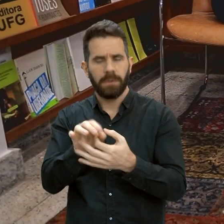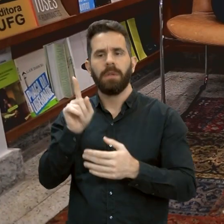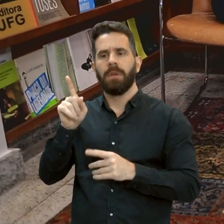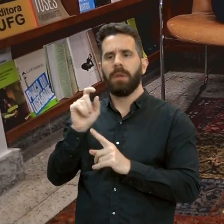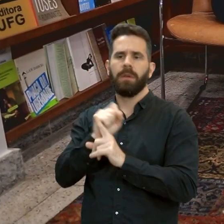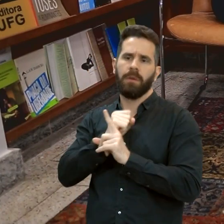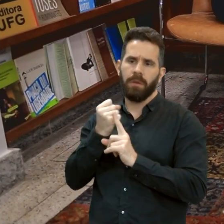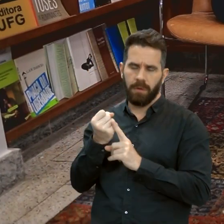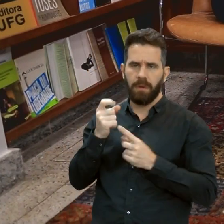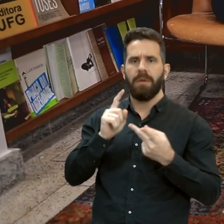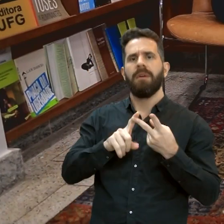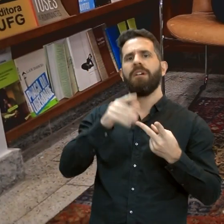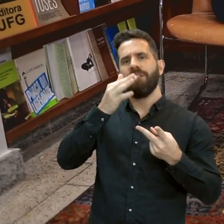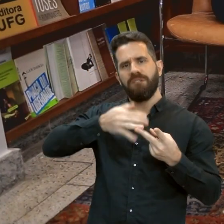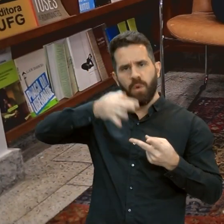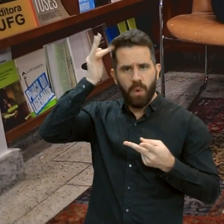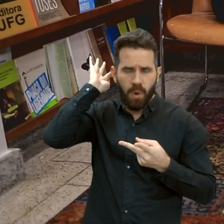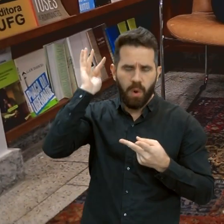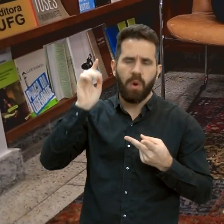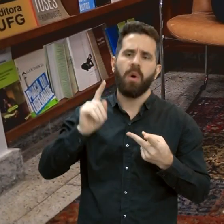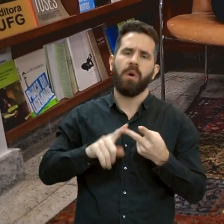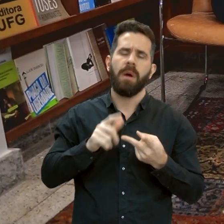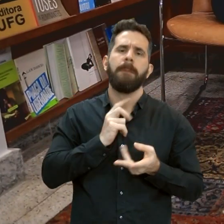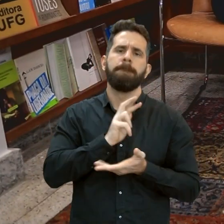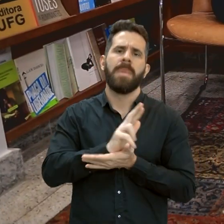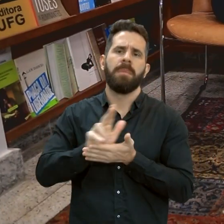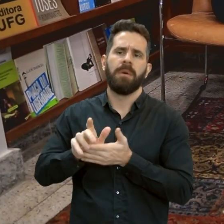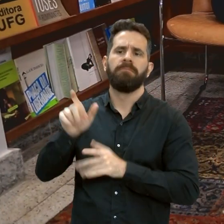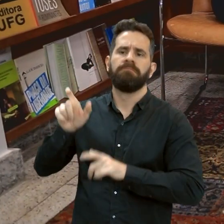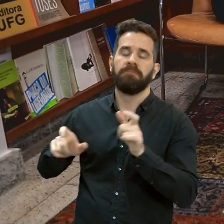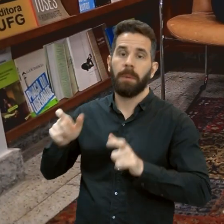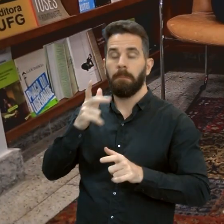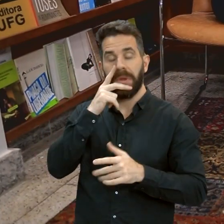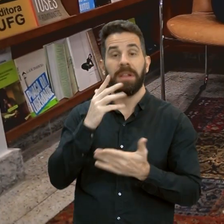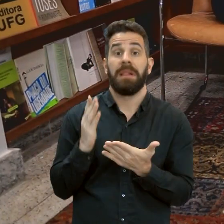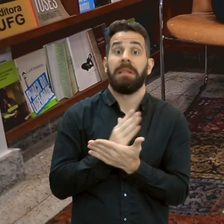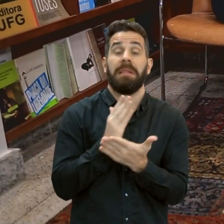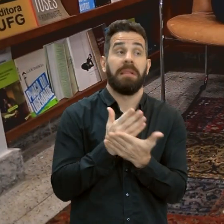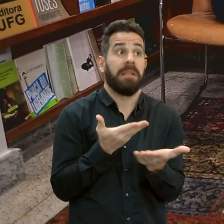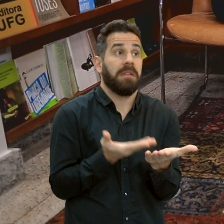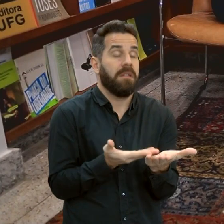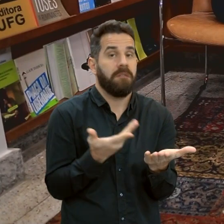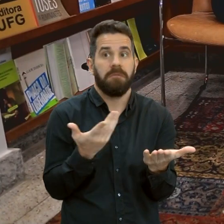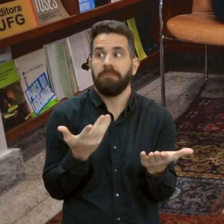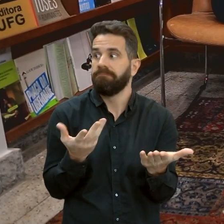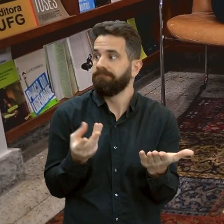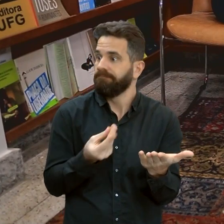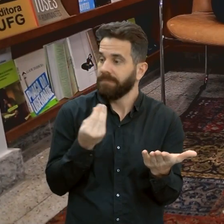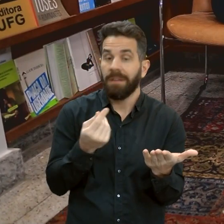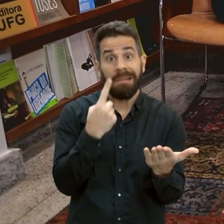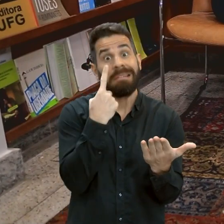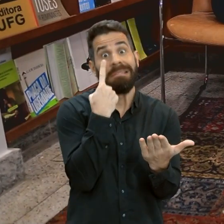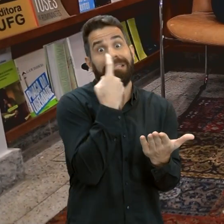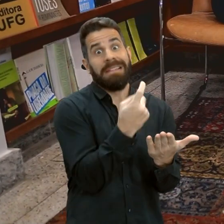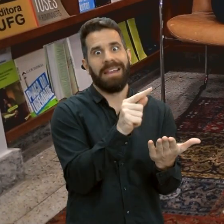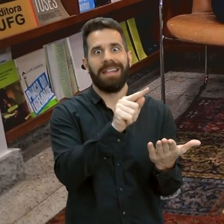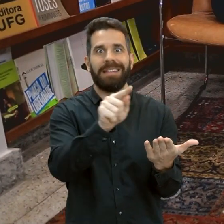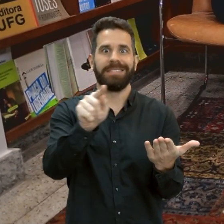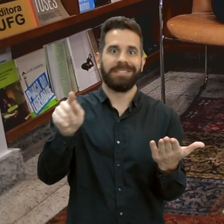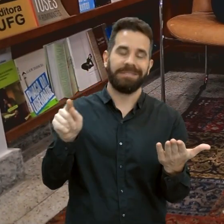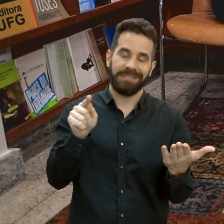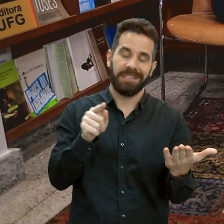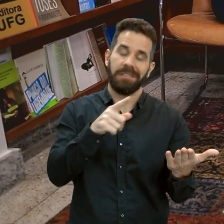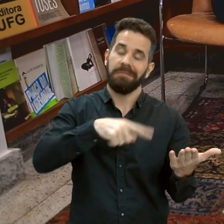Foucault. E isso torna o livro, assim, bem interessante, né? Para